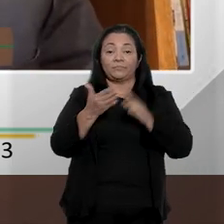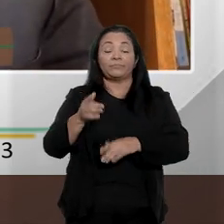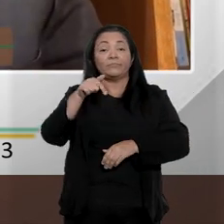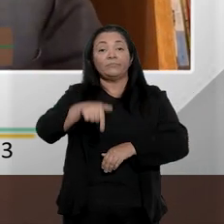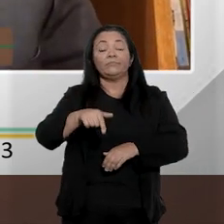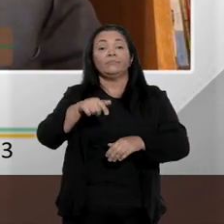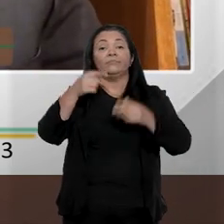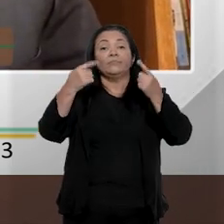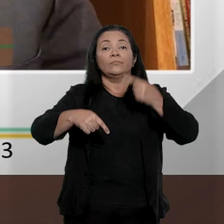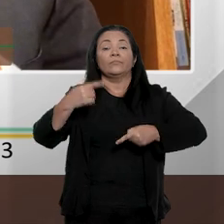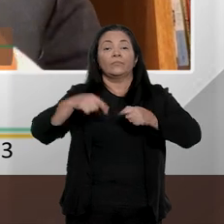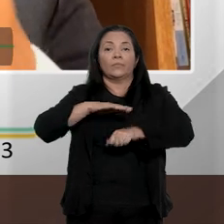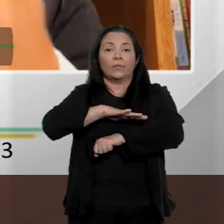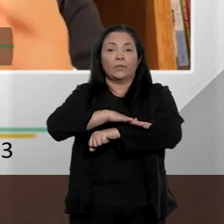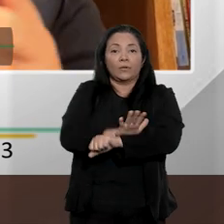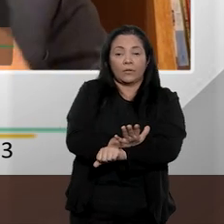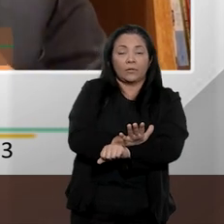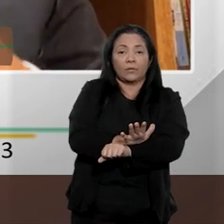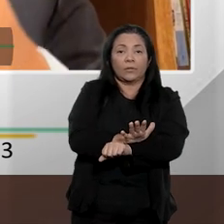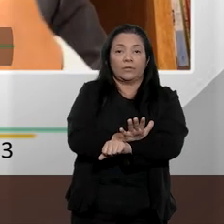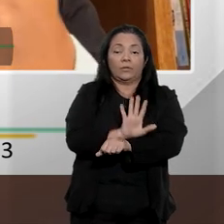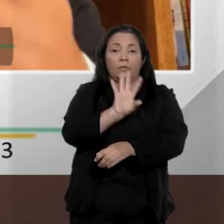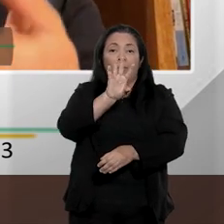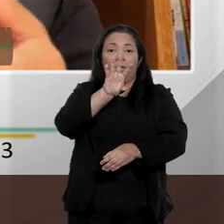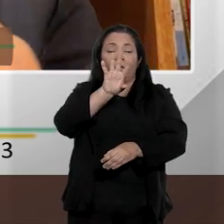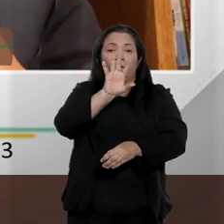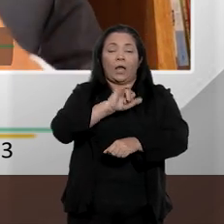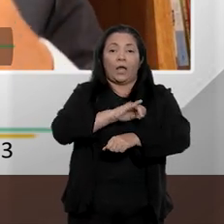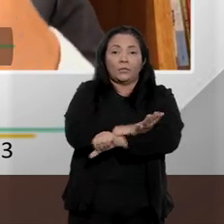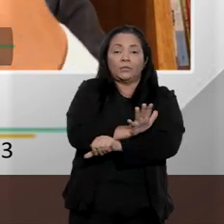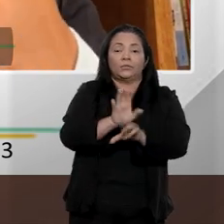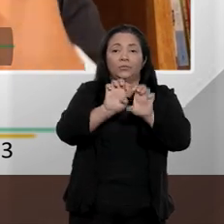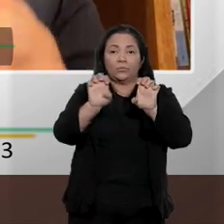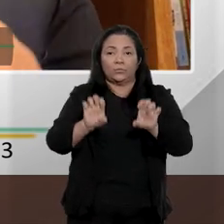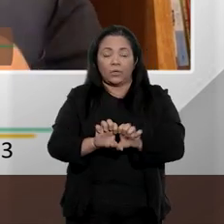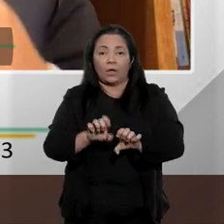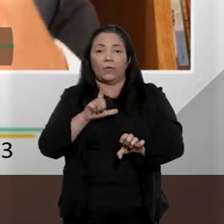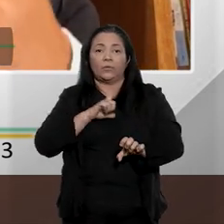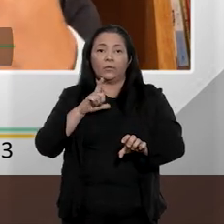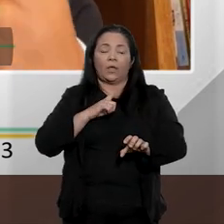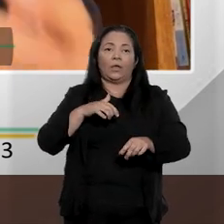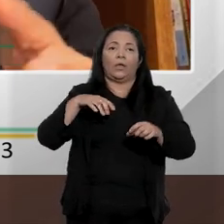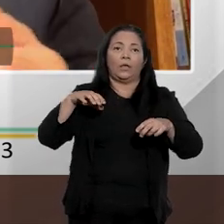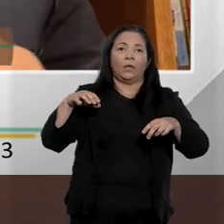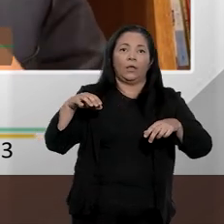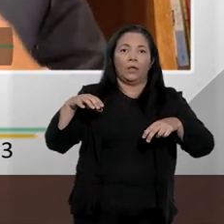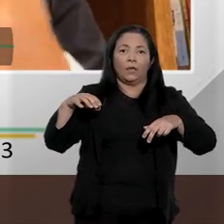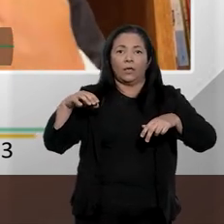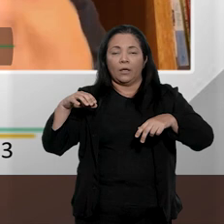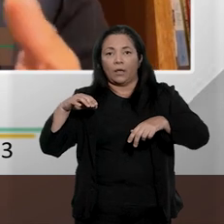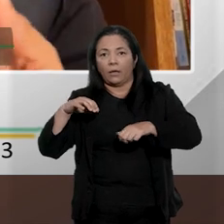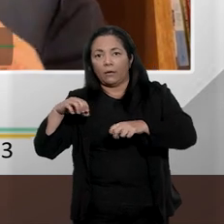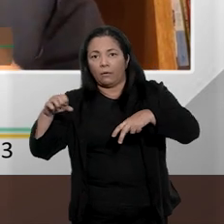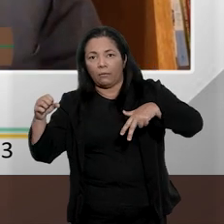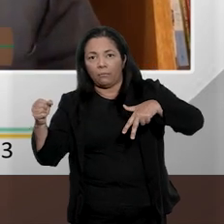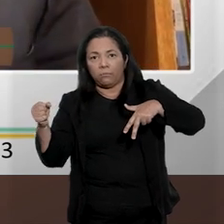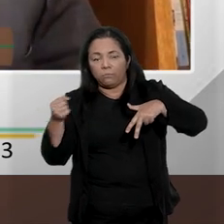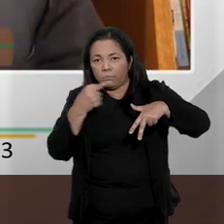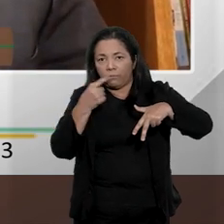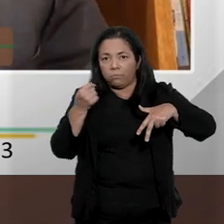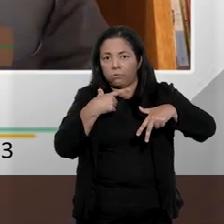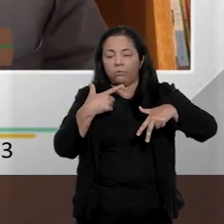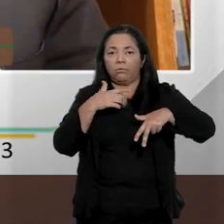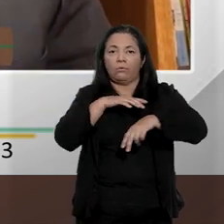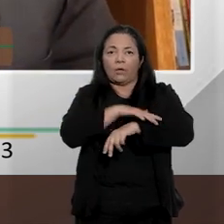procurou falar hoje, nós temos o individual, o intersubjetivo, o recreativo, com conotação religiosa, e a gente tem também o